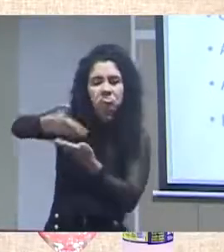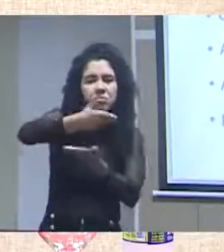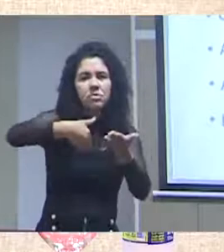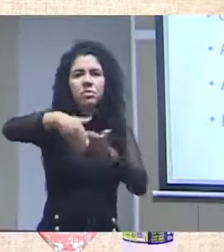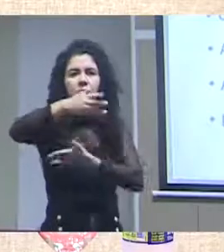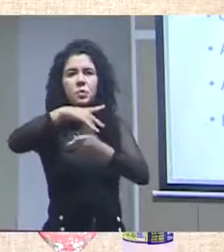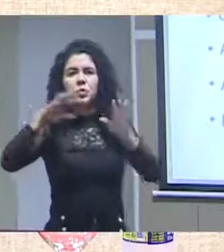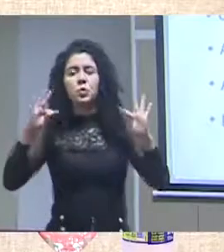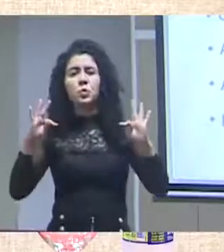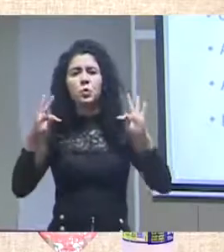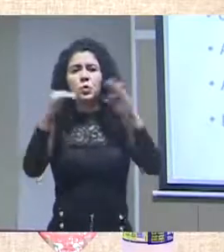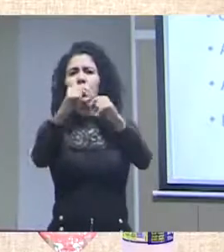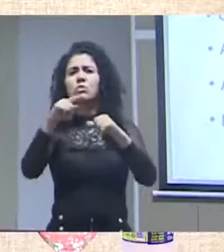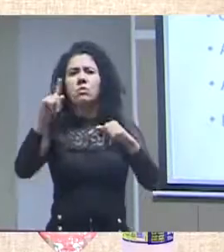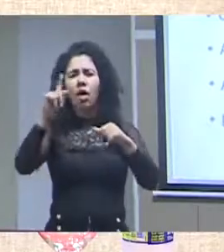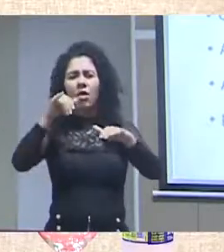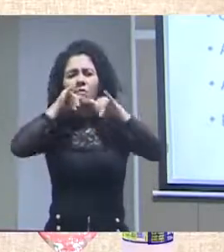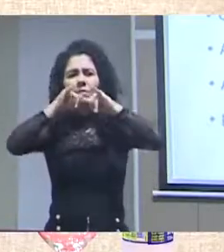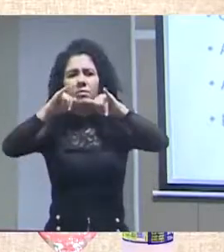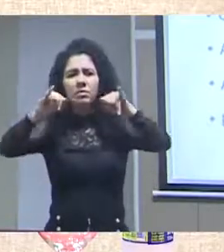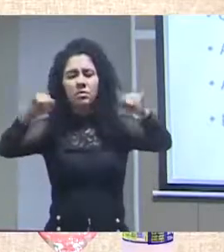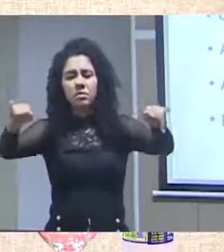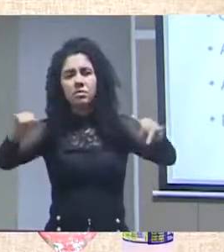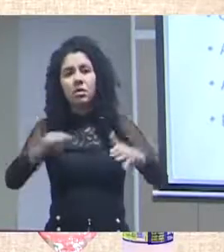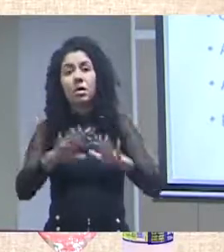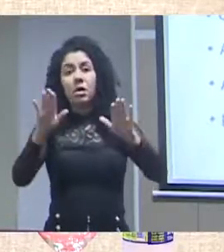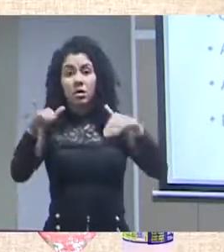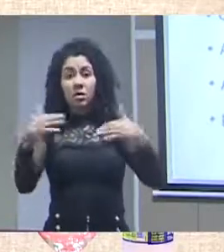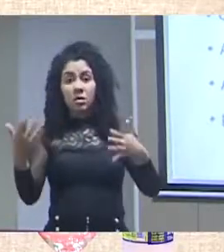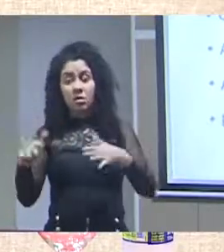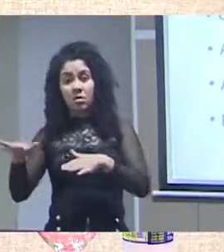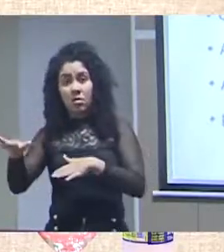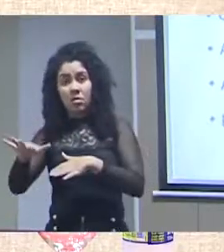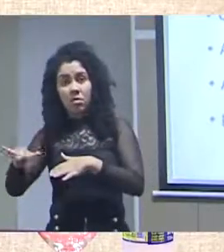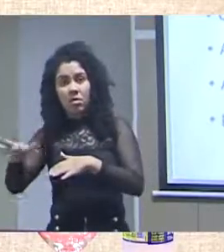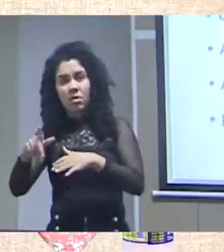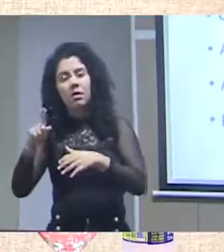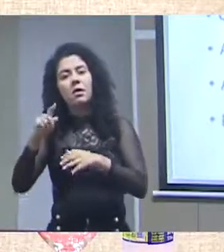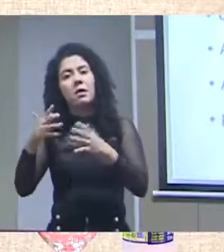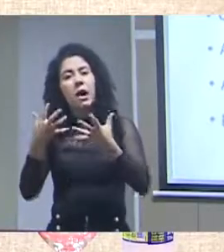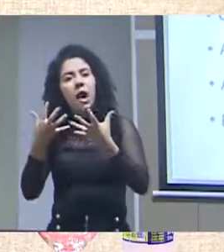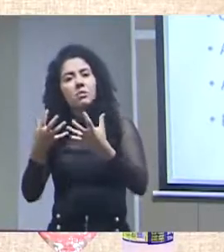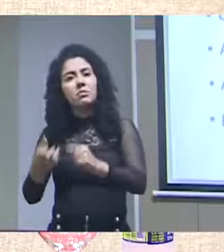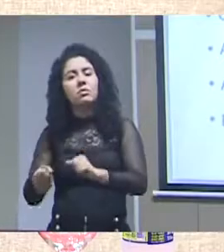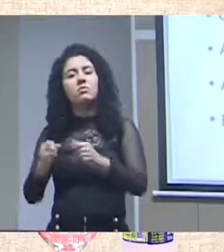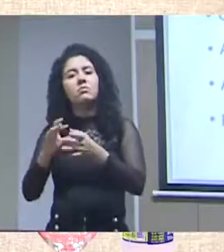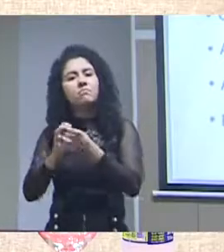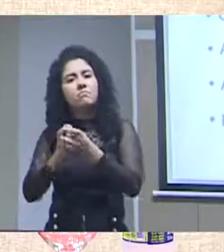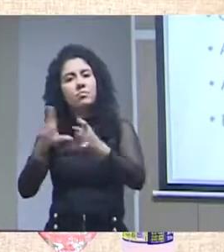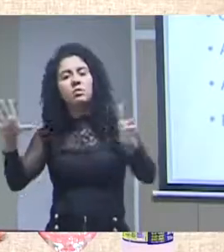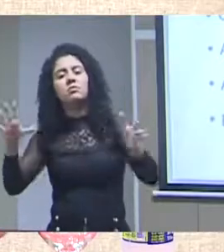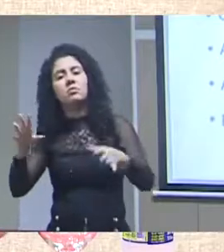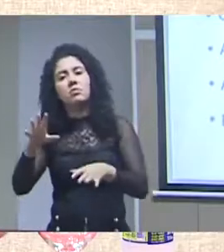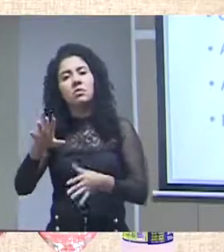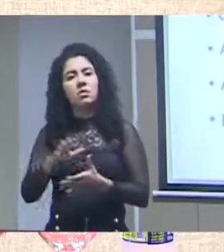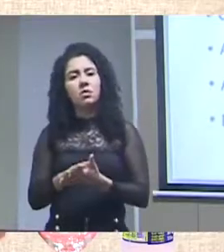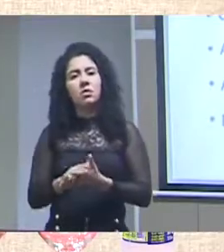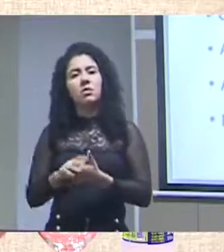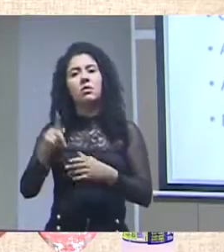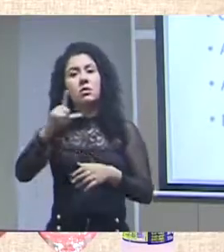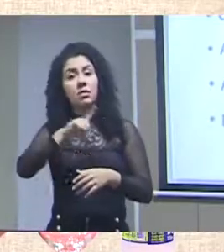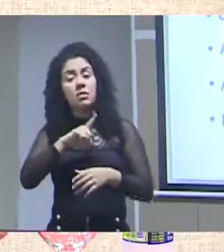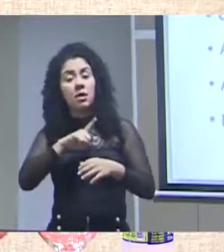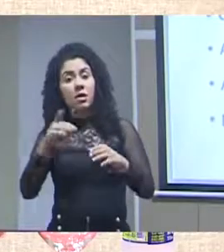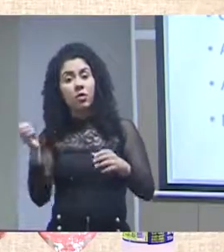nova base técnica que permite esse processo, de datificação, junto com as possibilidades que a digitalização